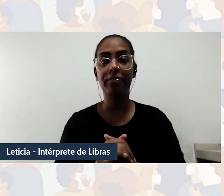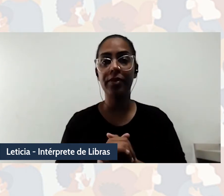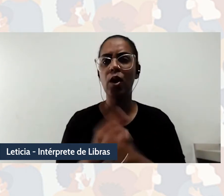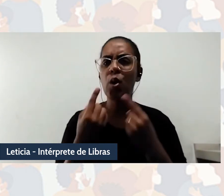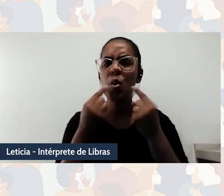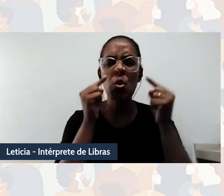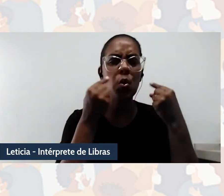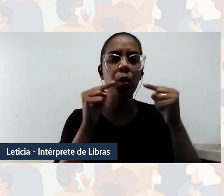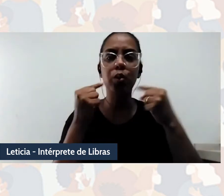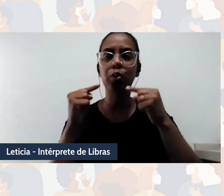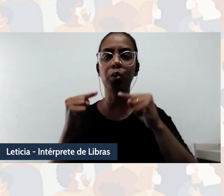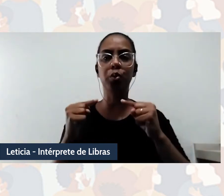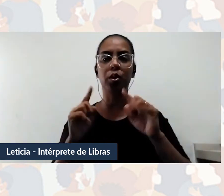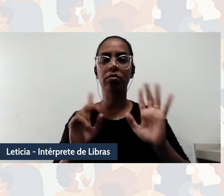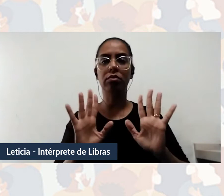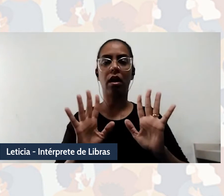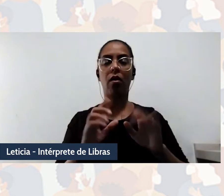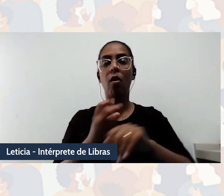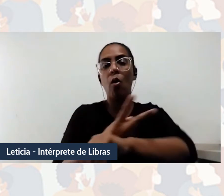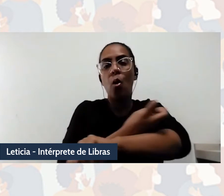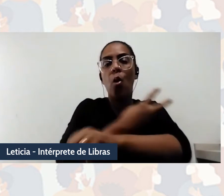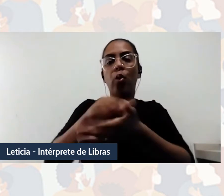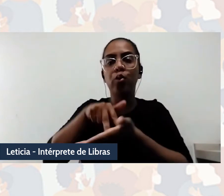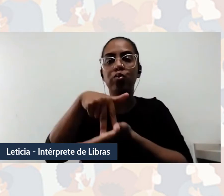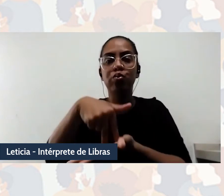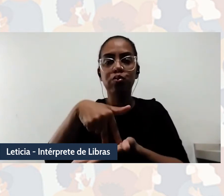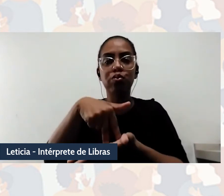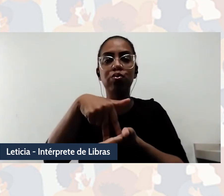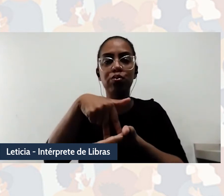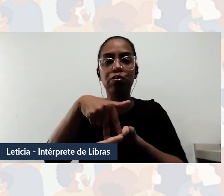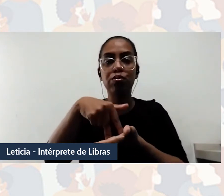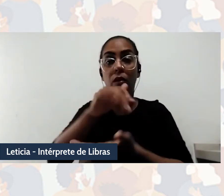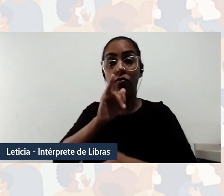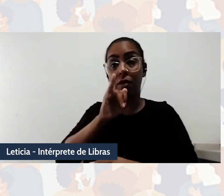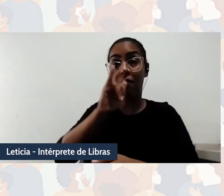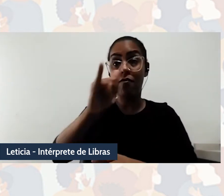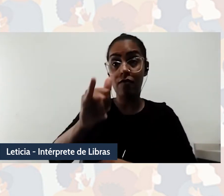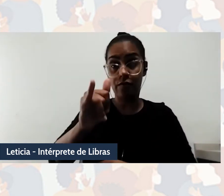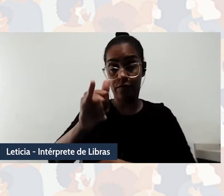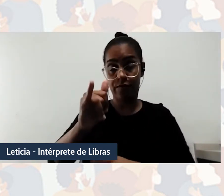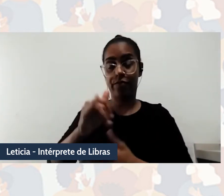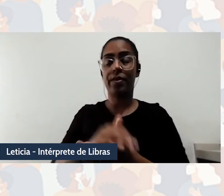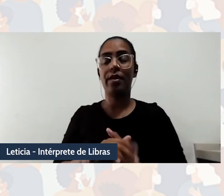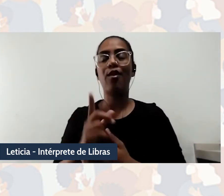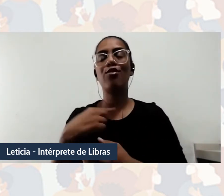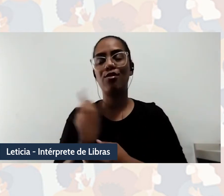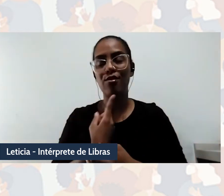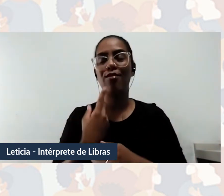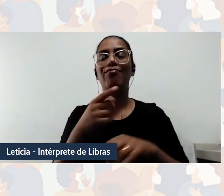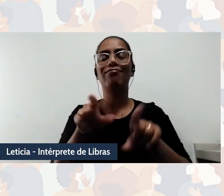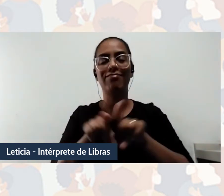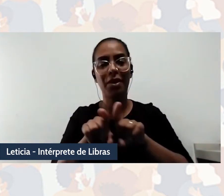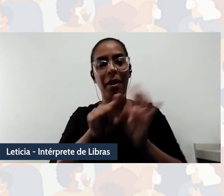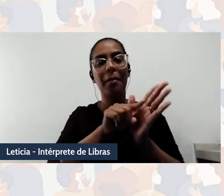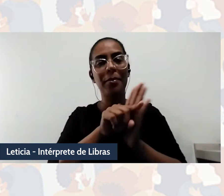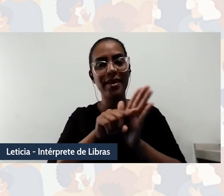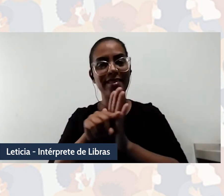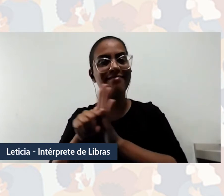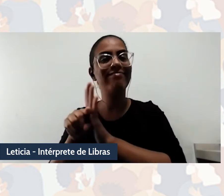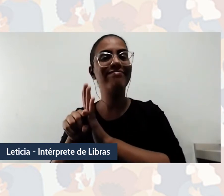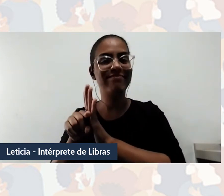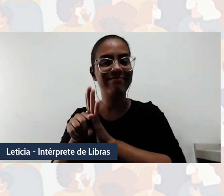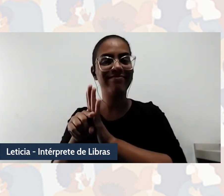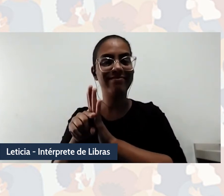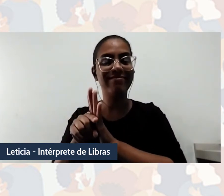no nosso lugar epistêmico, nesse locus de enunciação, a gente também se humanize e com isso a pesquisa se